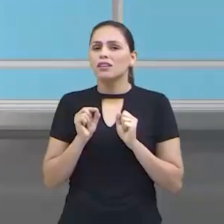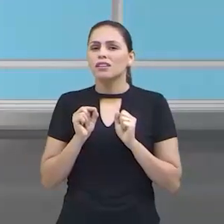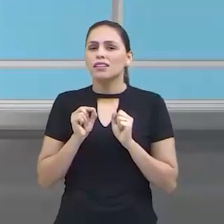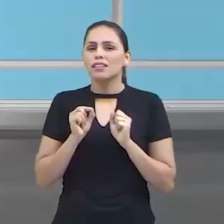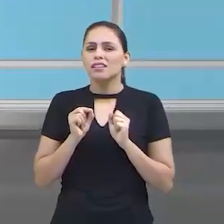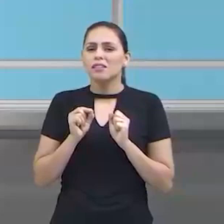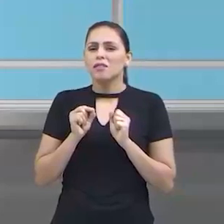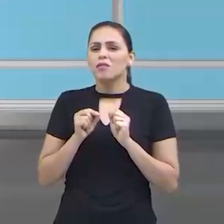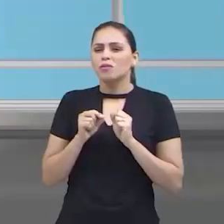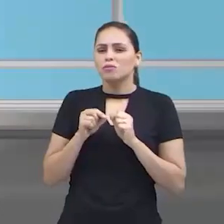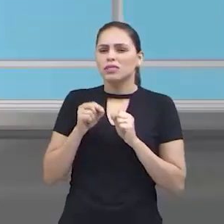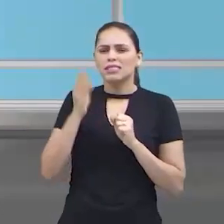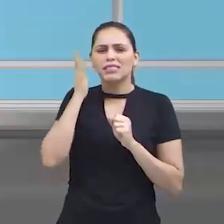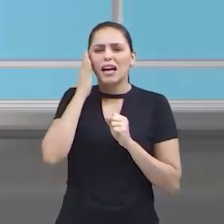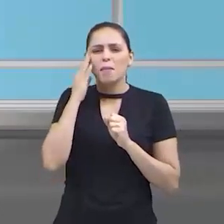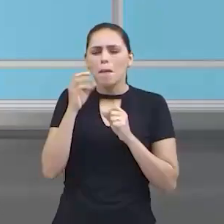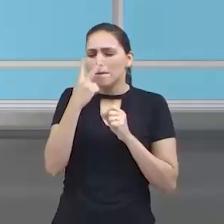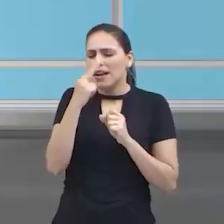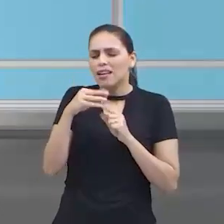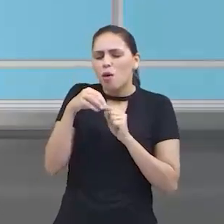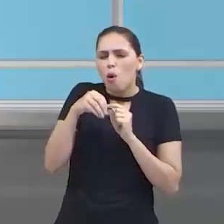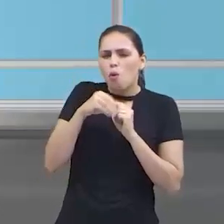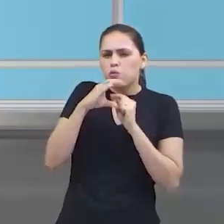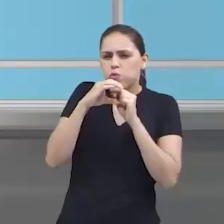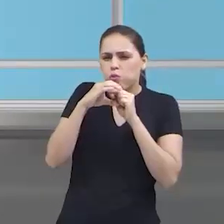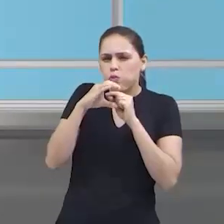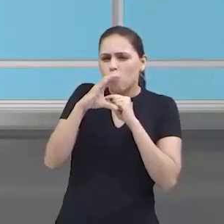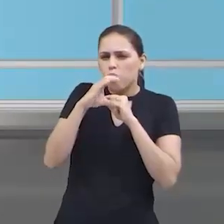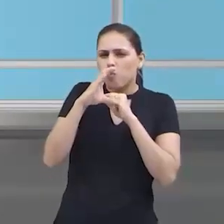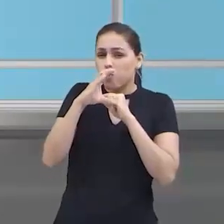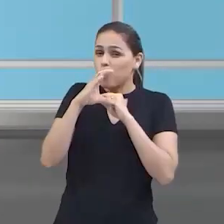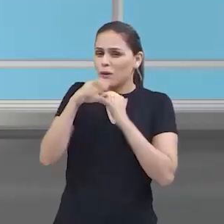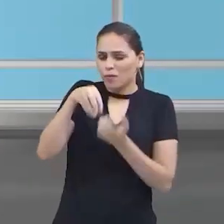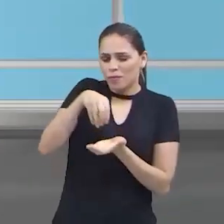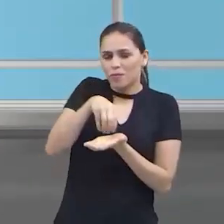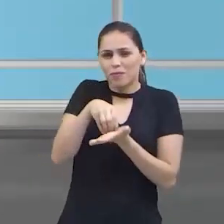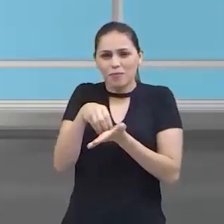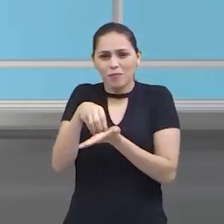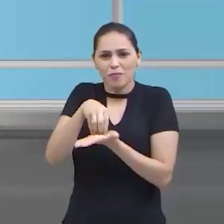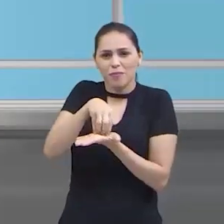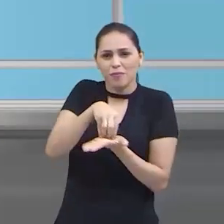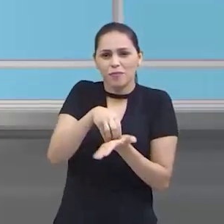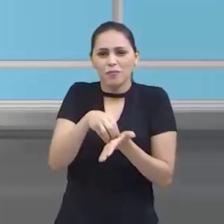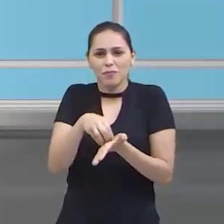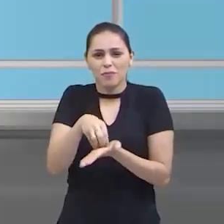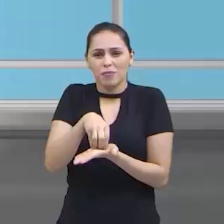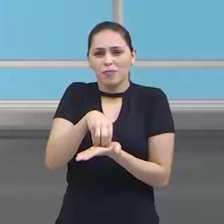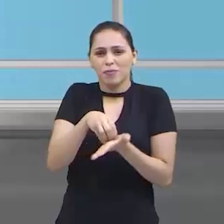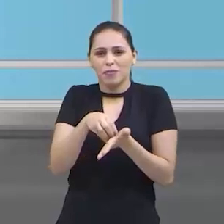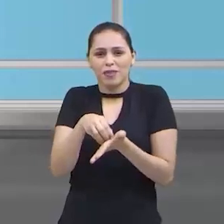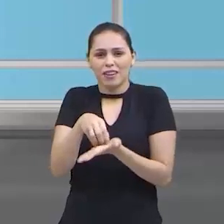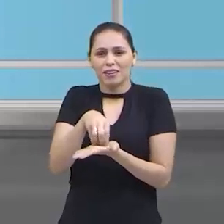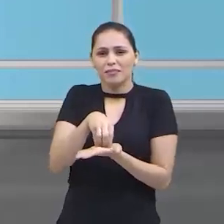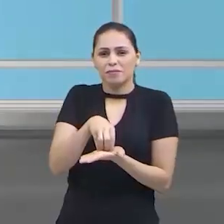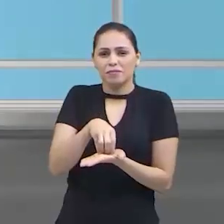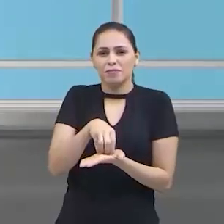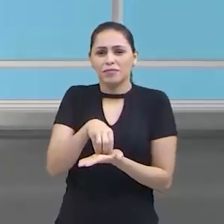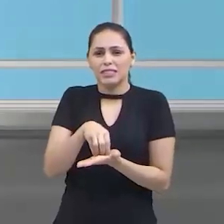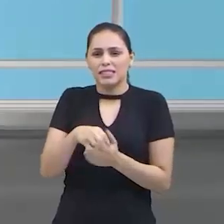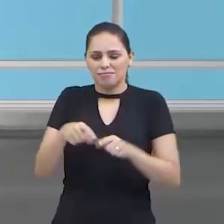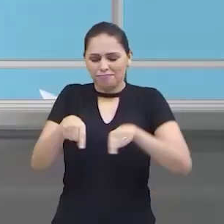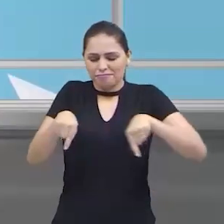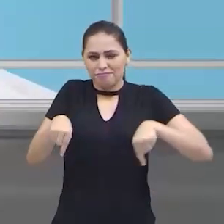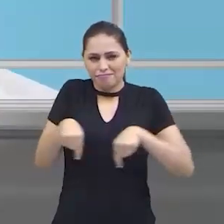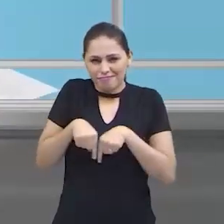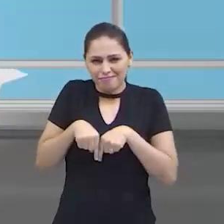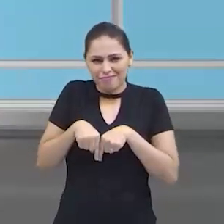balão. Faz de conta que a gente está num balão. Bem alto. Estamos aqui no balão. E aí, estamos dentro da cestinha do